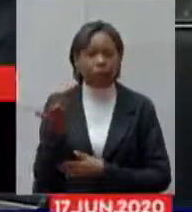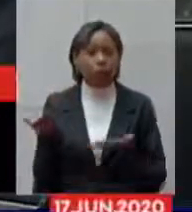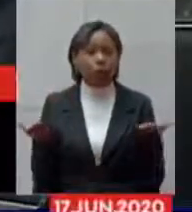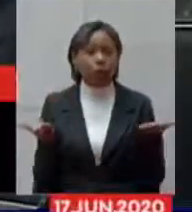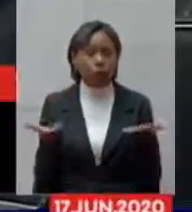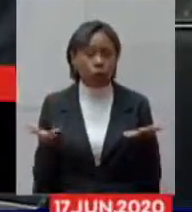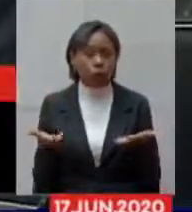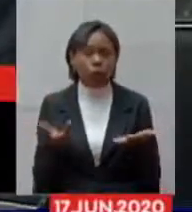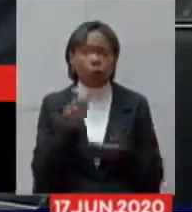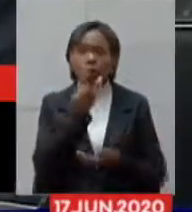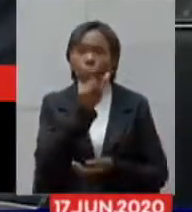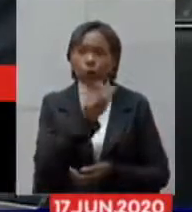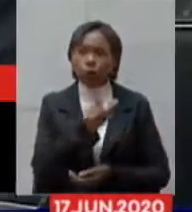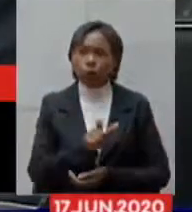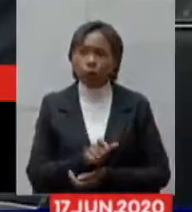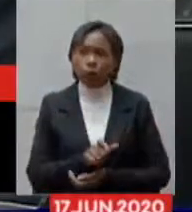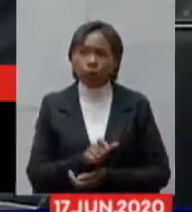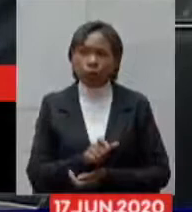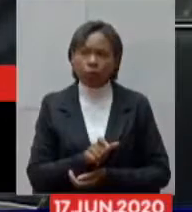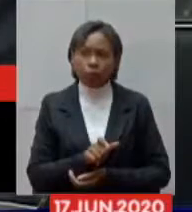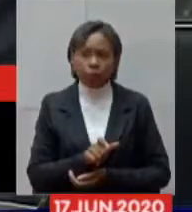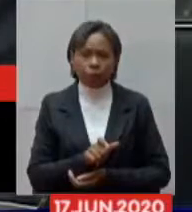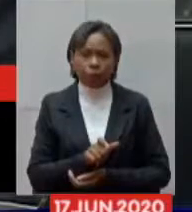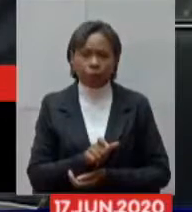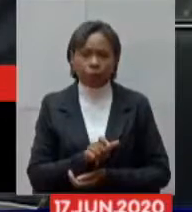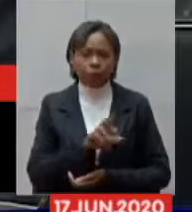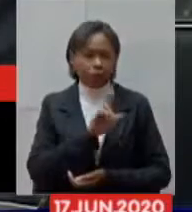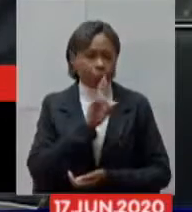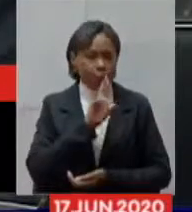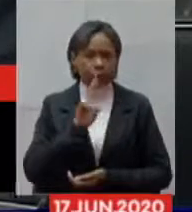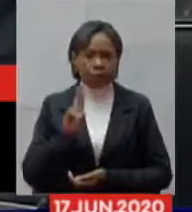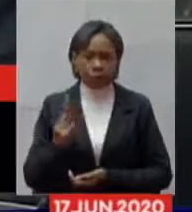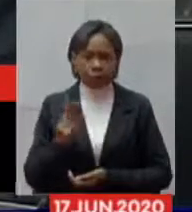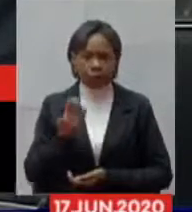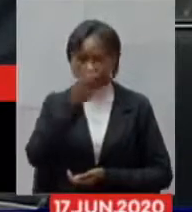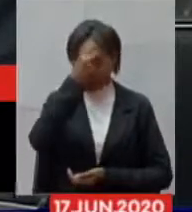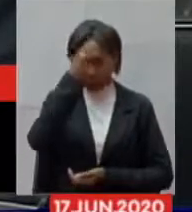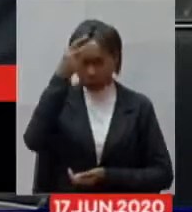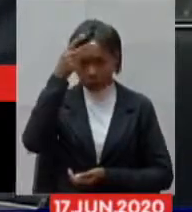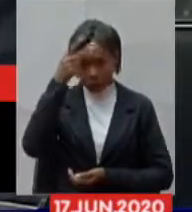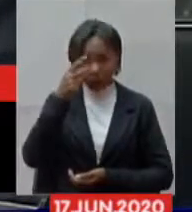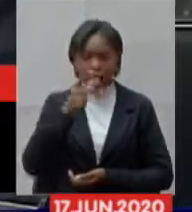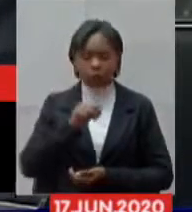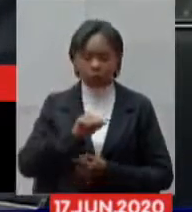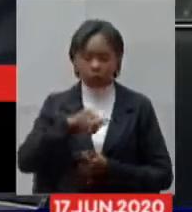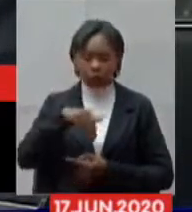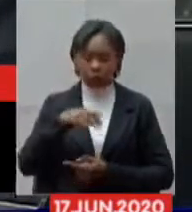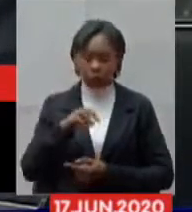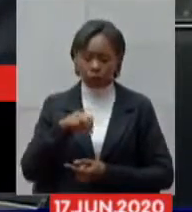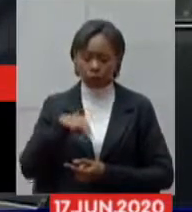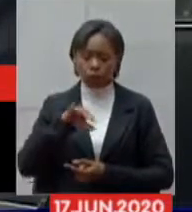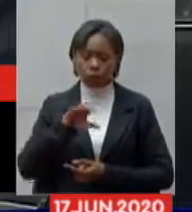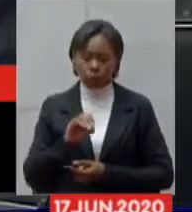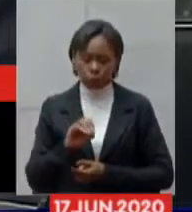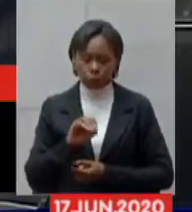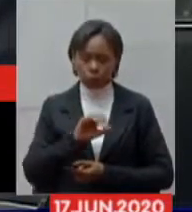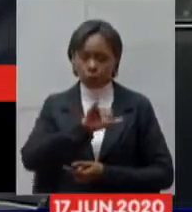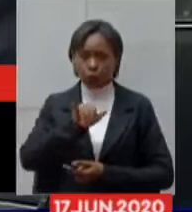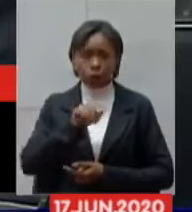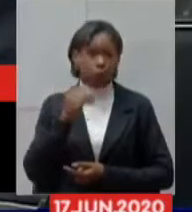palavra para fazer uso com a resposta o prefeito Antônio Almas de Juiz de Fora